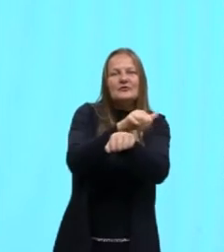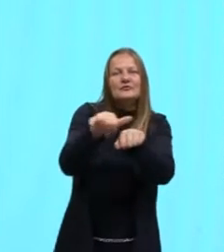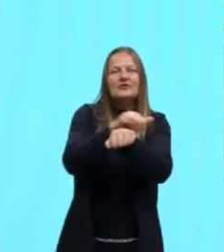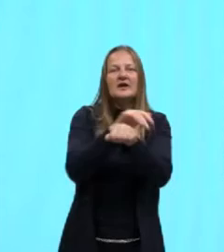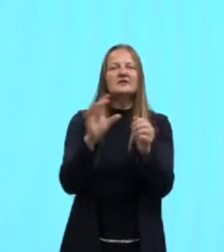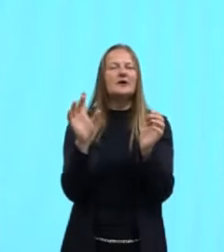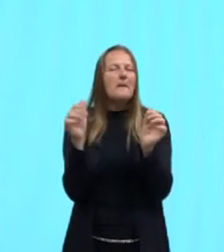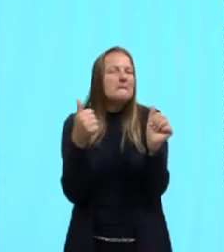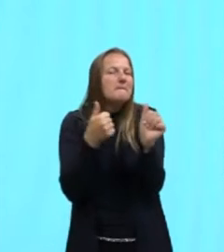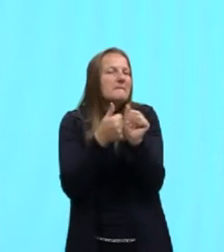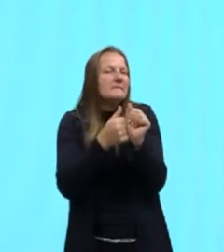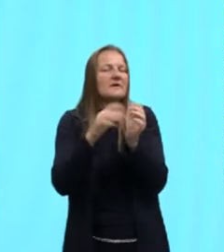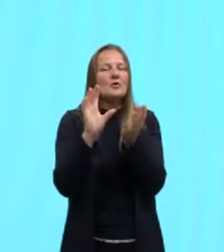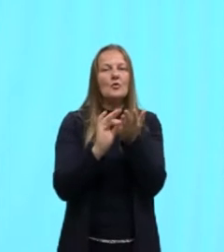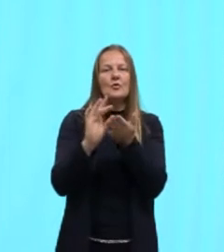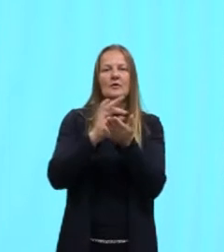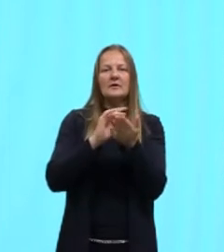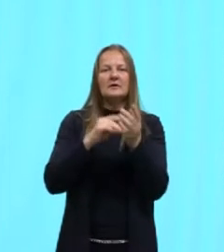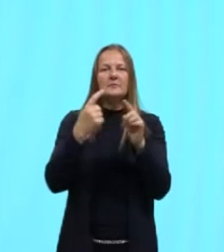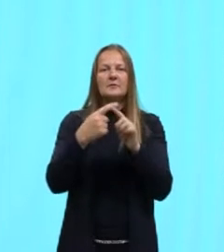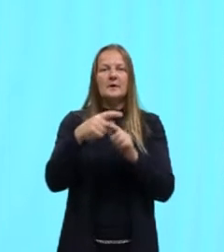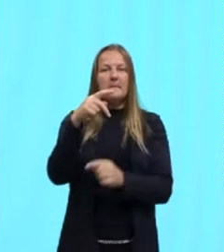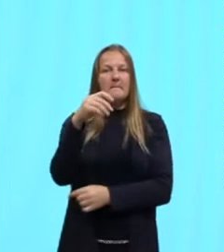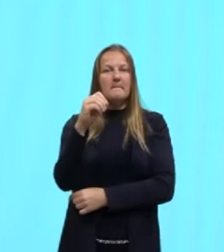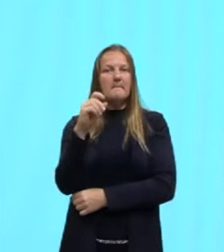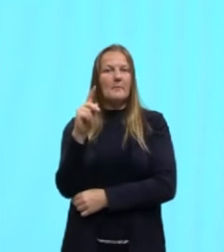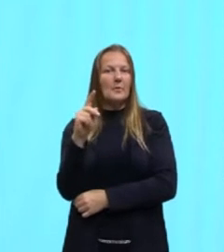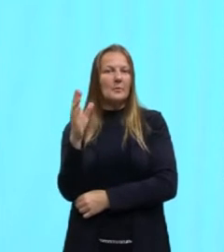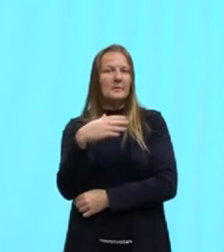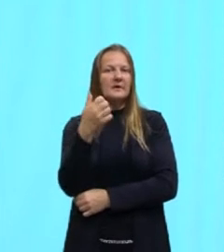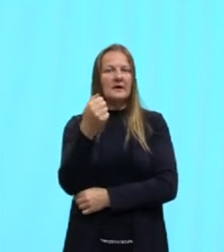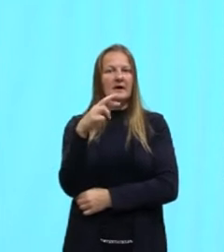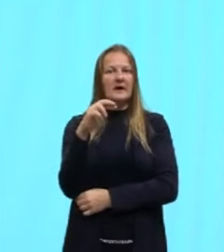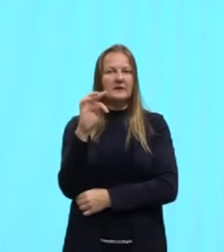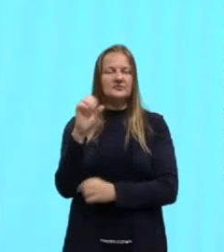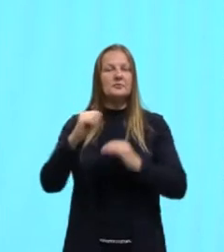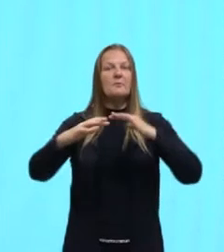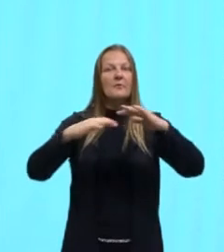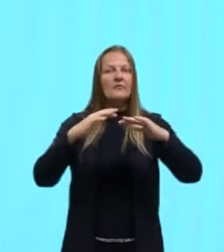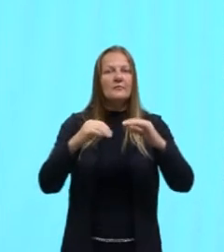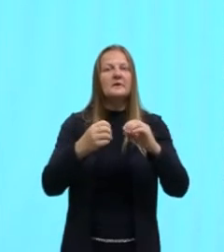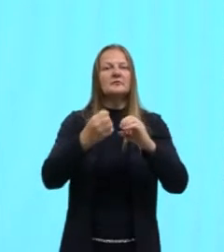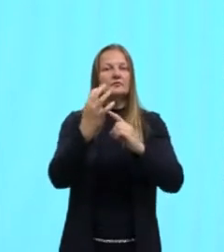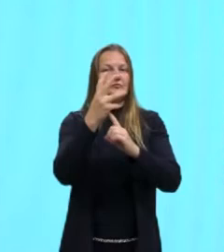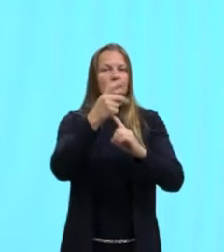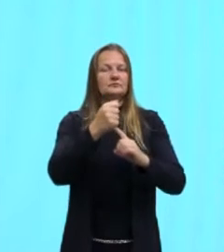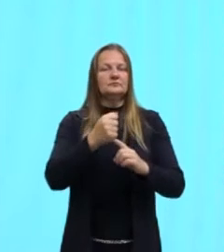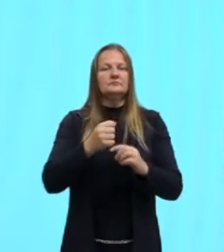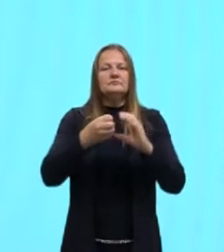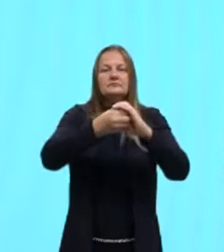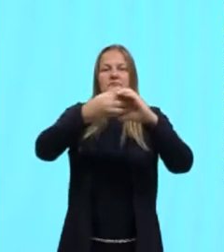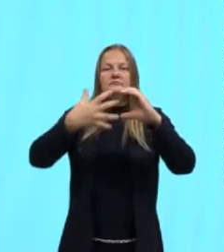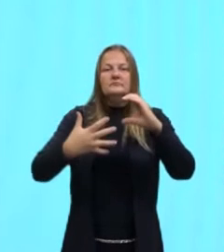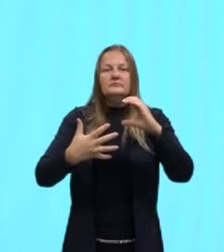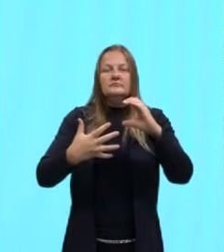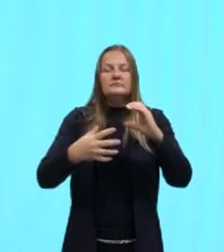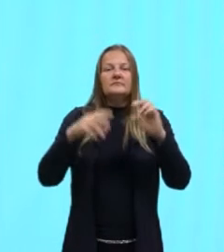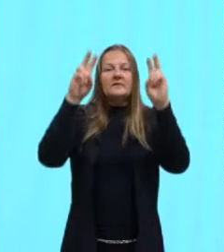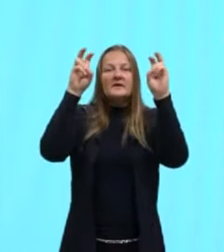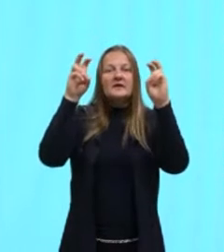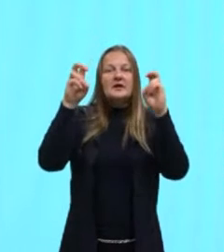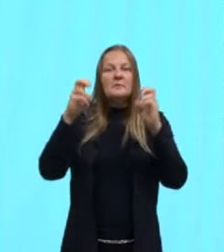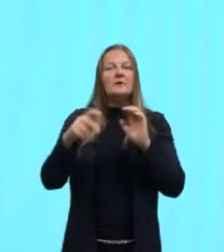colagem, porque a pop art, ela é um movimento artístico que se caracteriza pela produção de temas